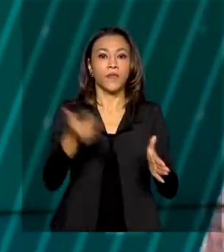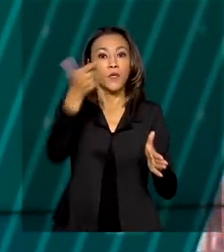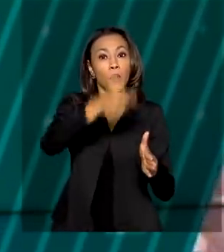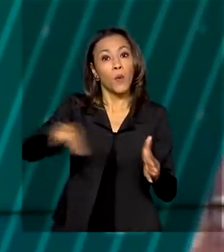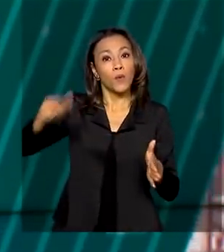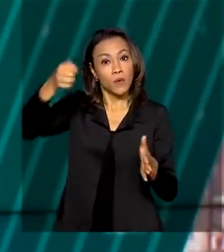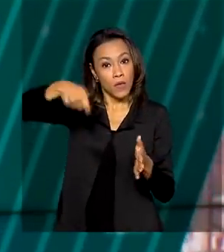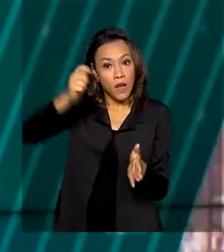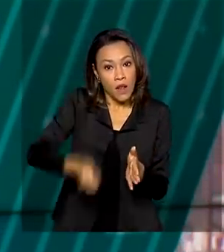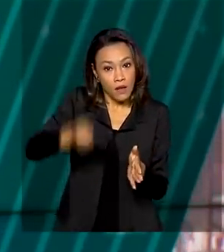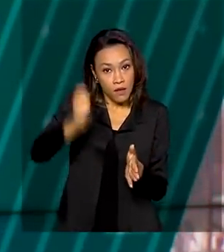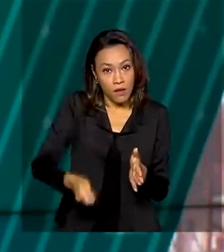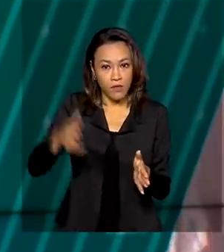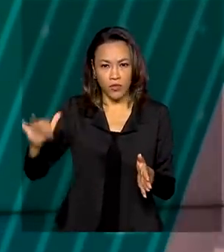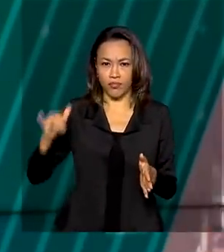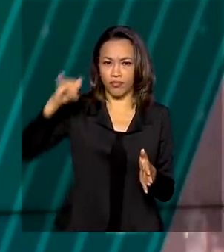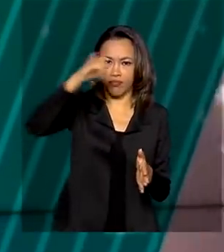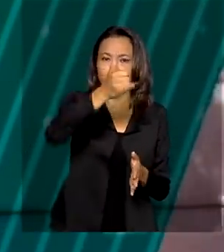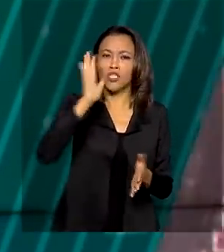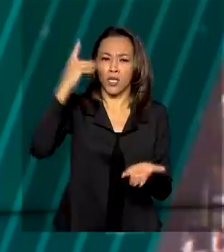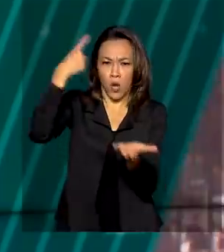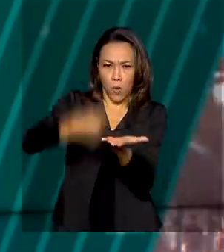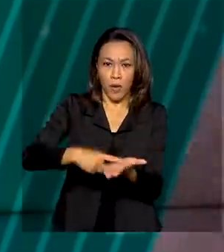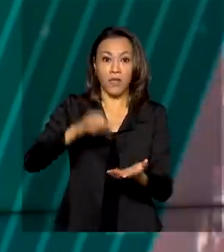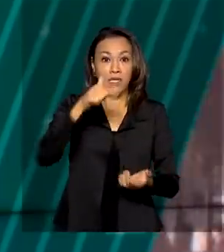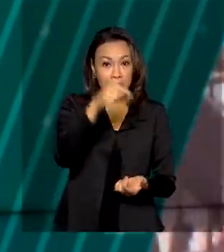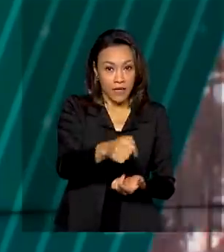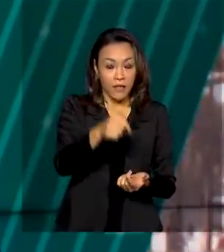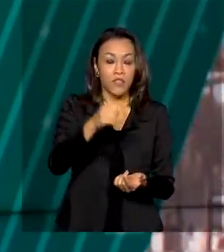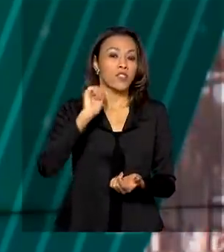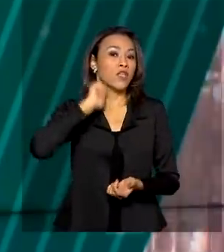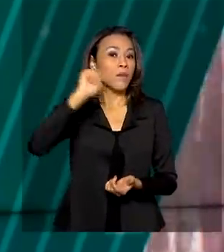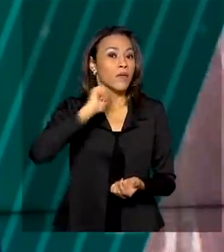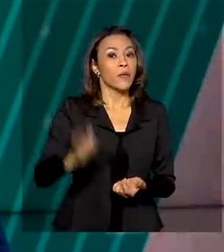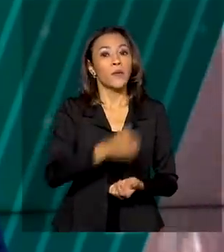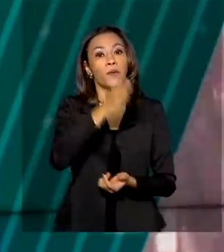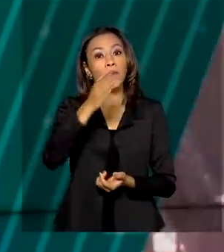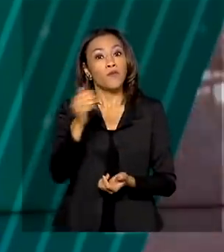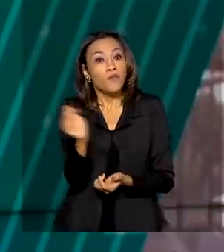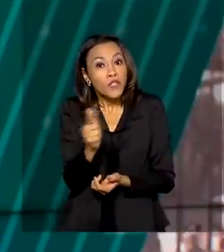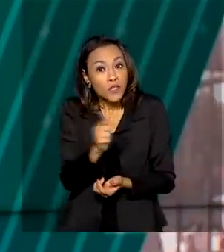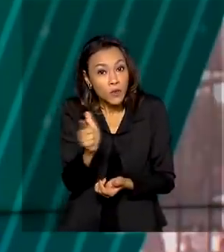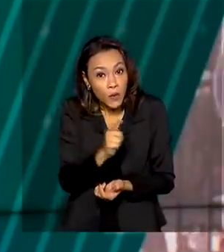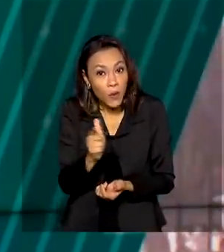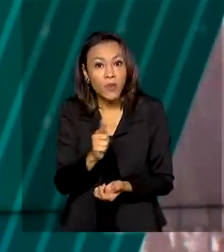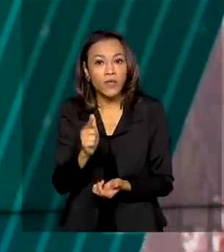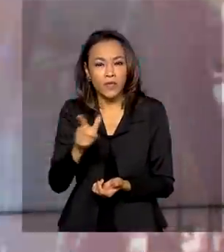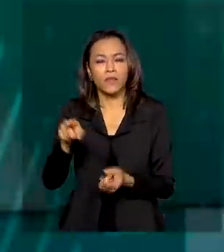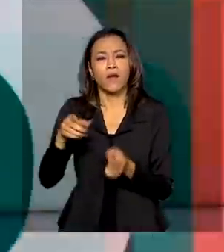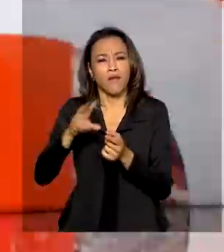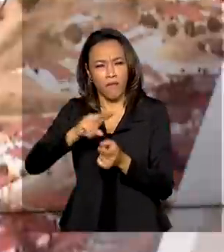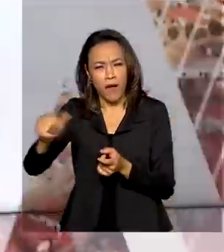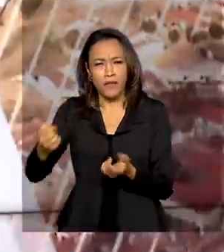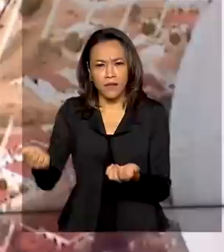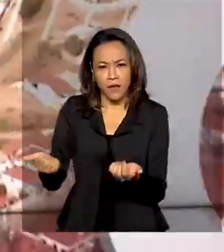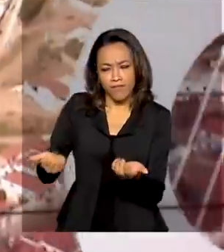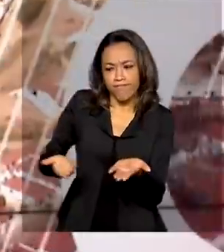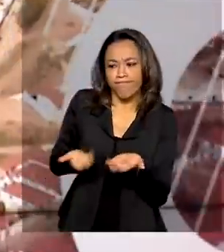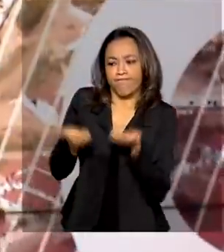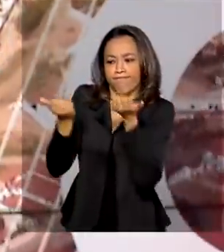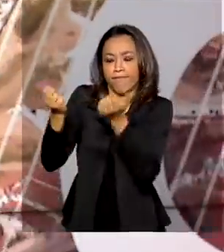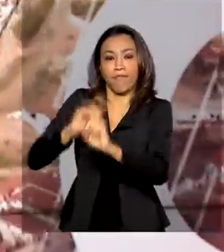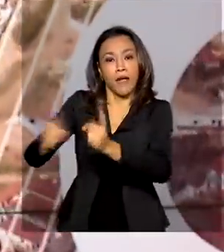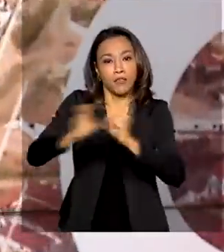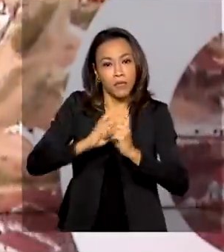está marcado. Em 7 de abril, 22 terminais serão concedidos à iniciativa privada. As metas são melhorar o